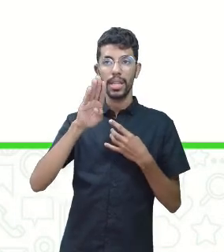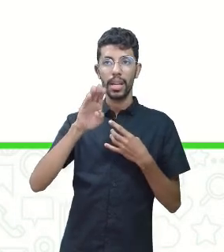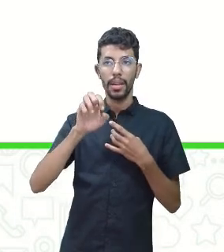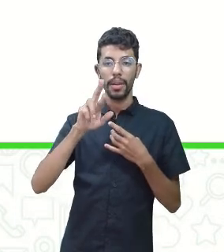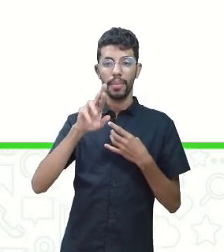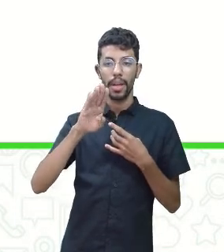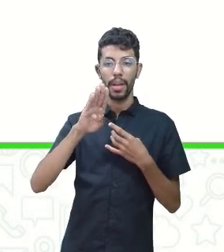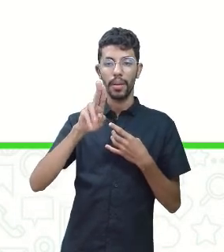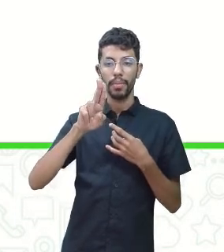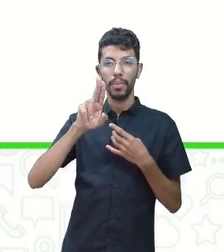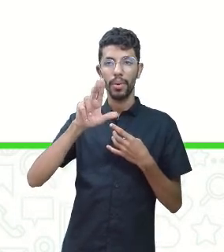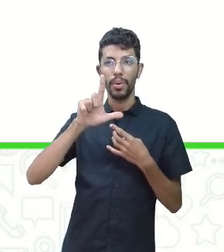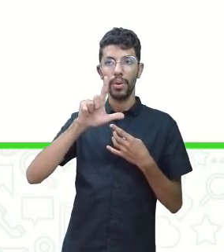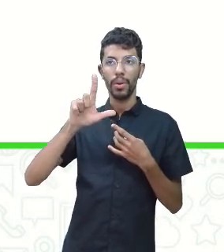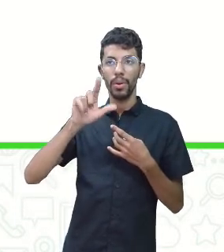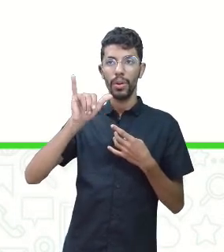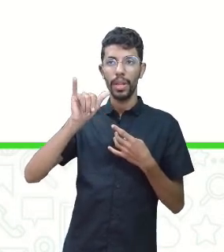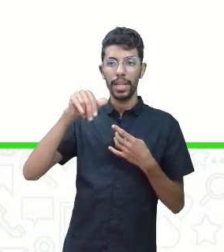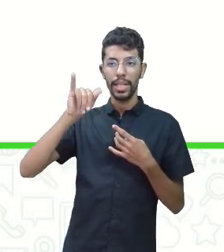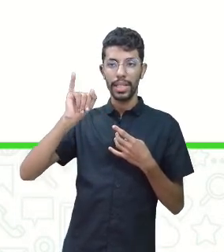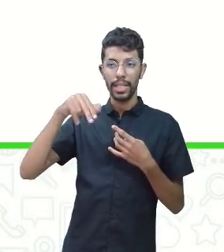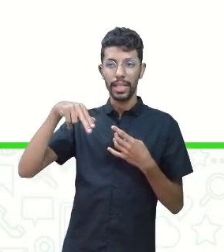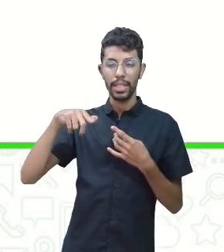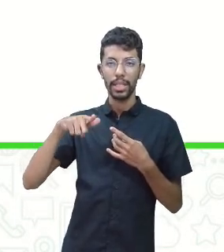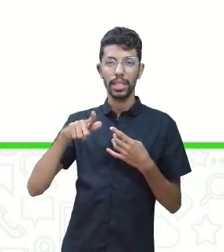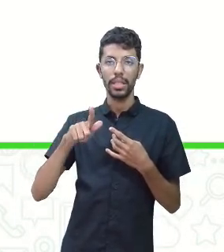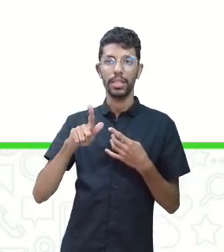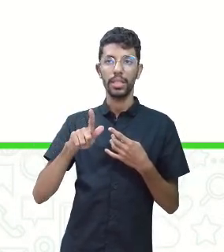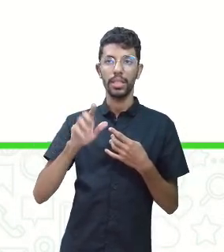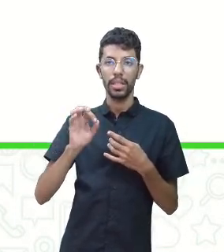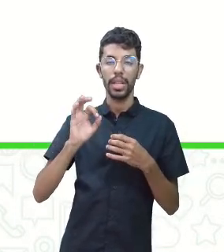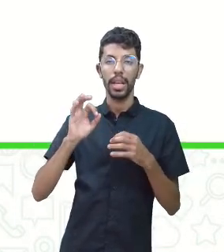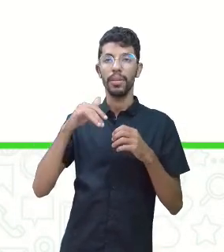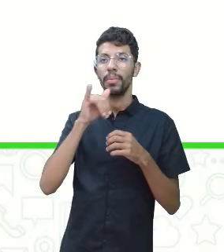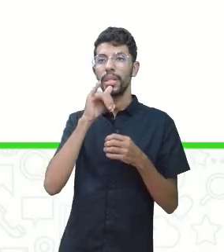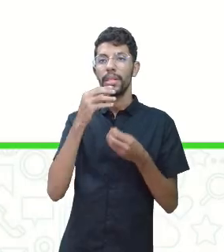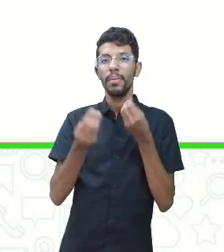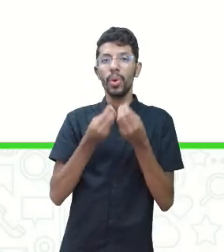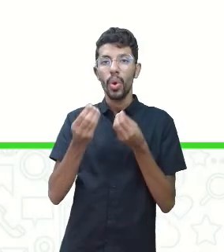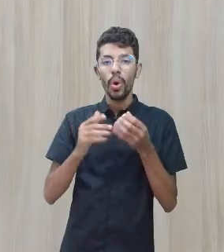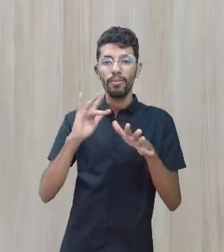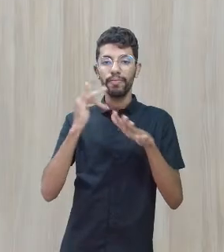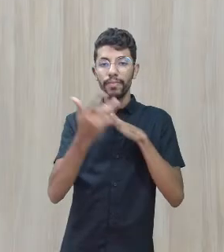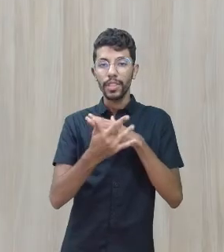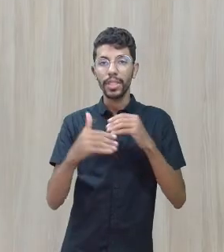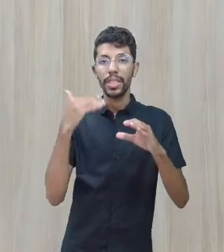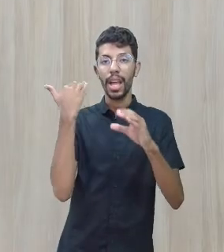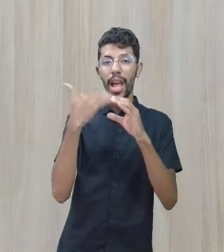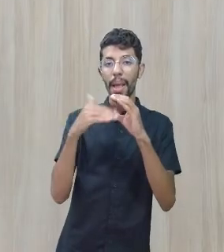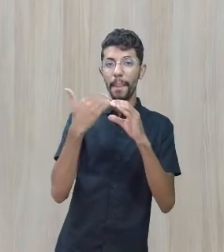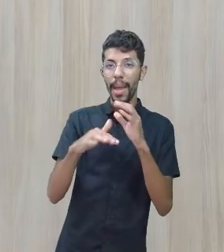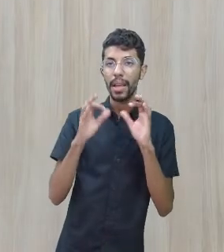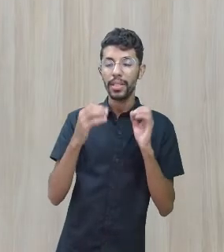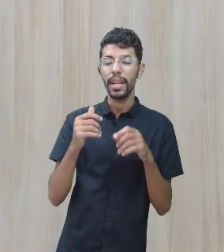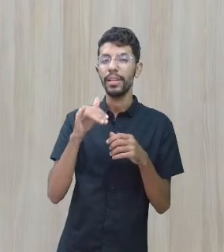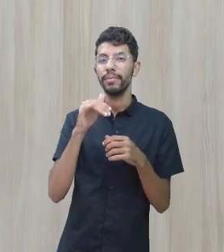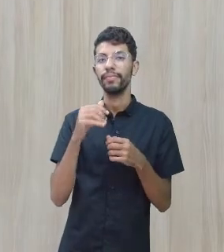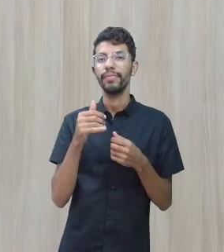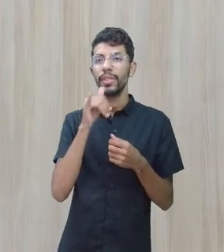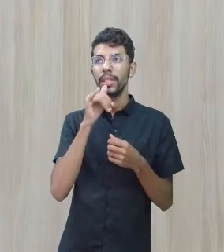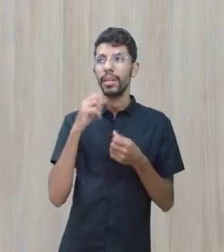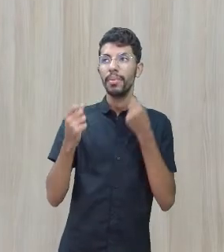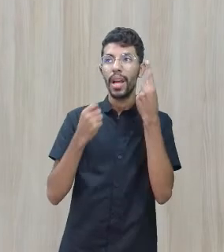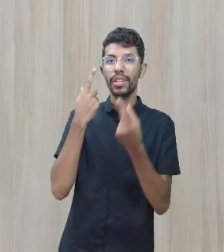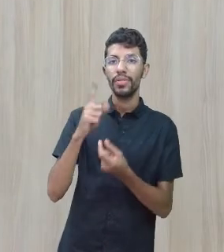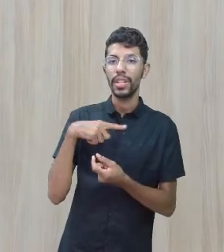redes sociais, dos e-mails, como eu falei na aula passada. Muitas vezes a gente está lá na aula, no Meet,